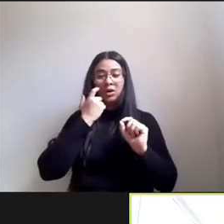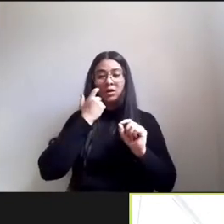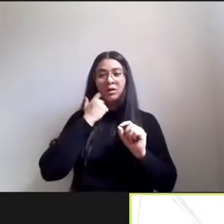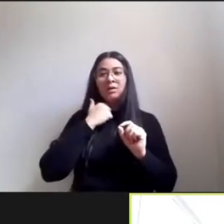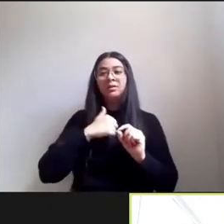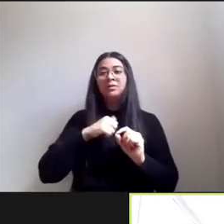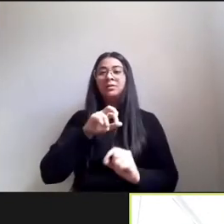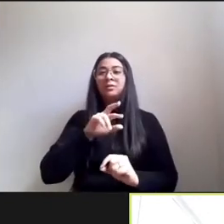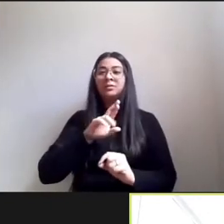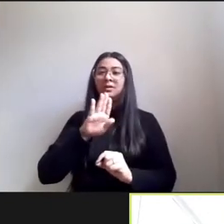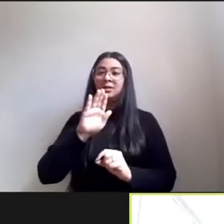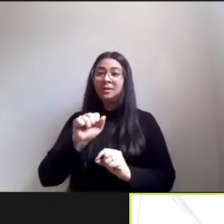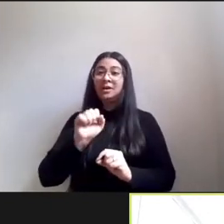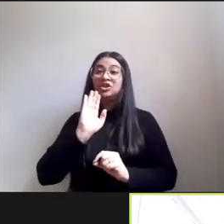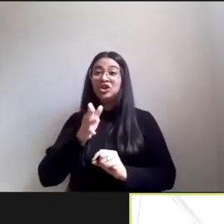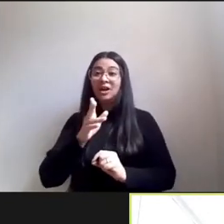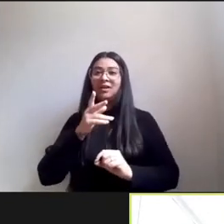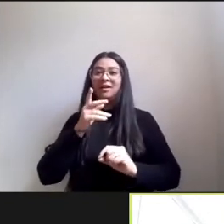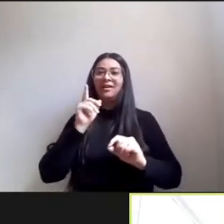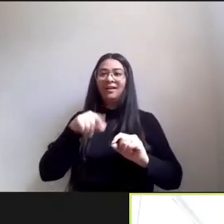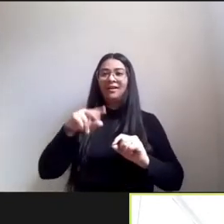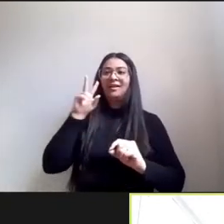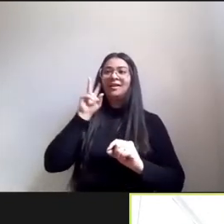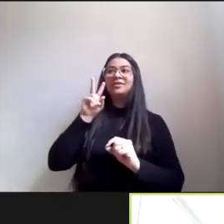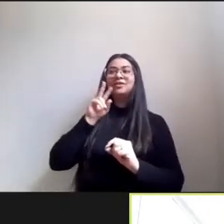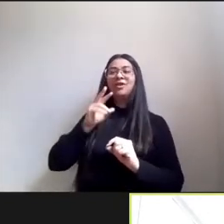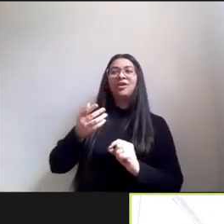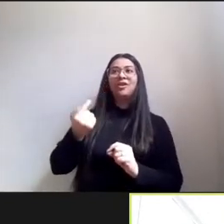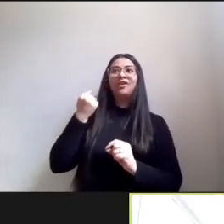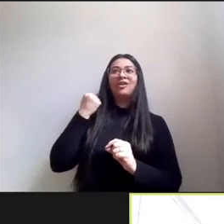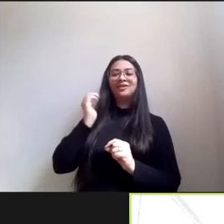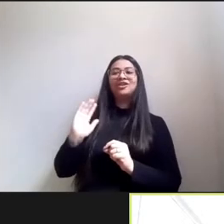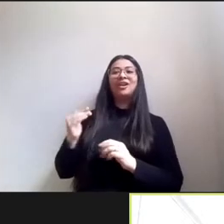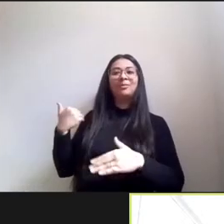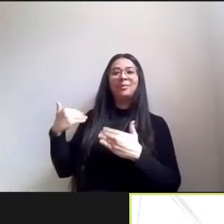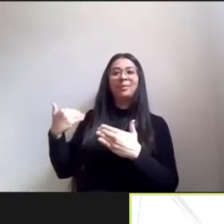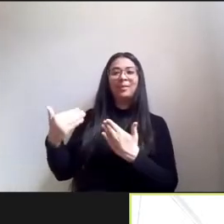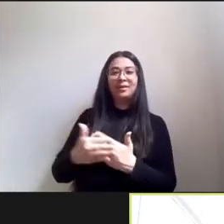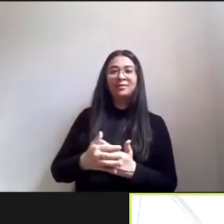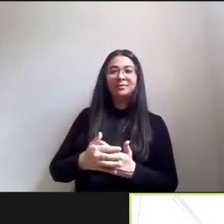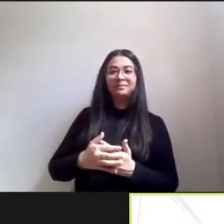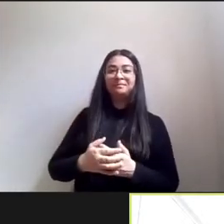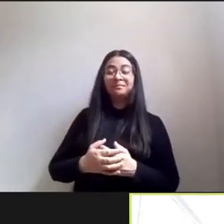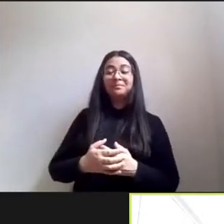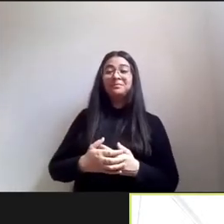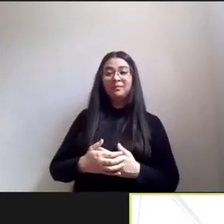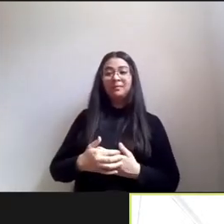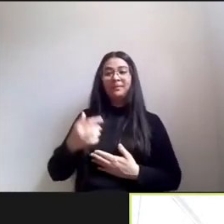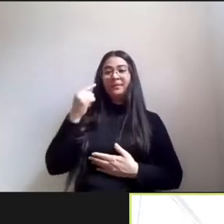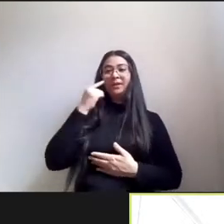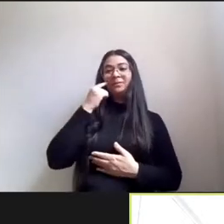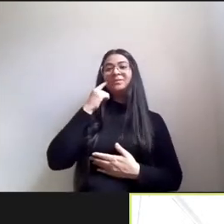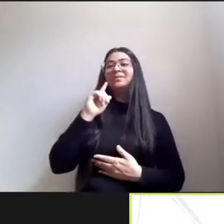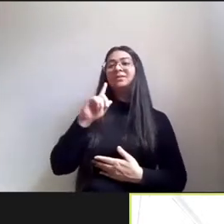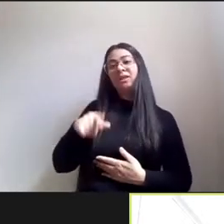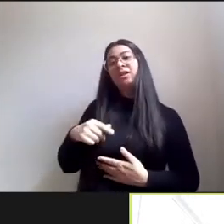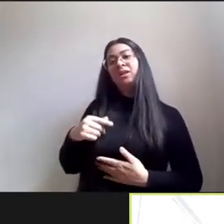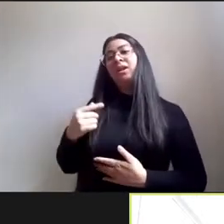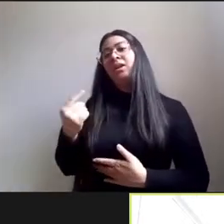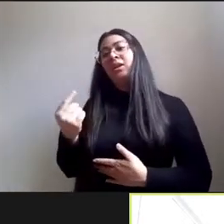reunião histórica né e e e acho que é isso né é